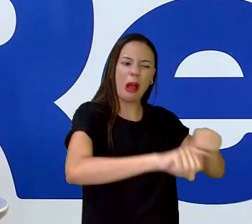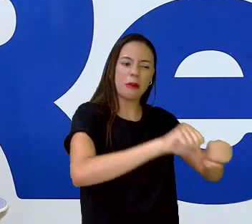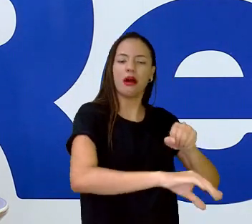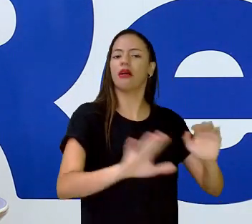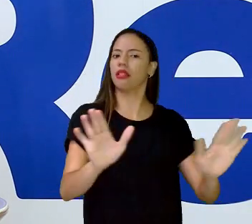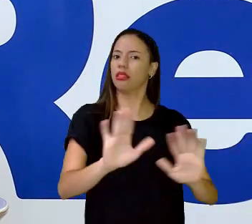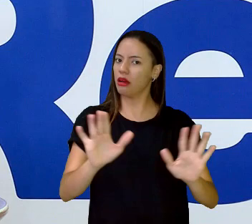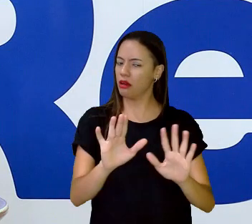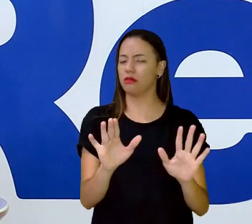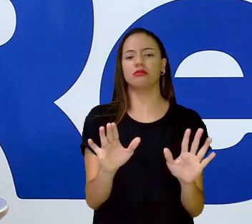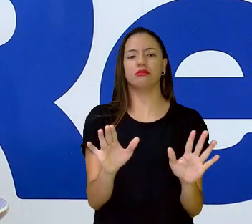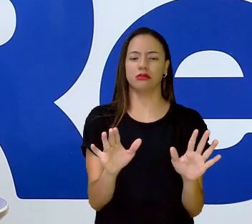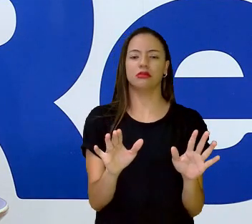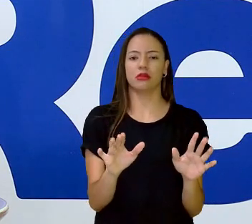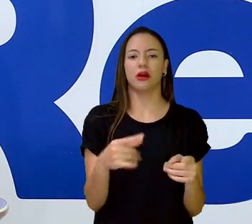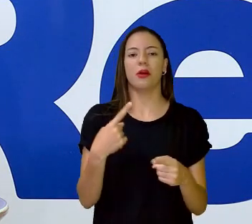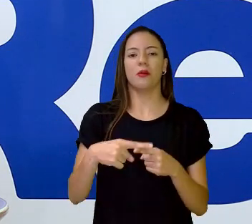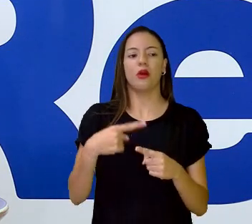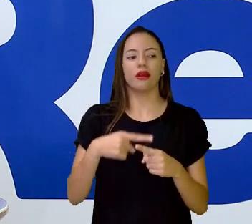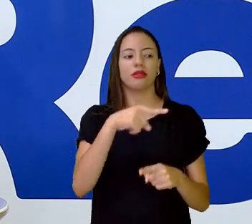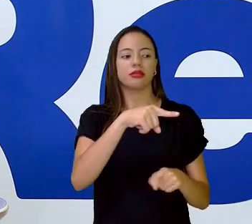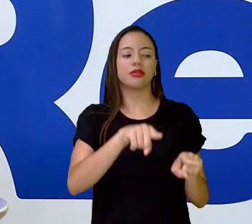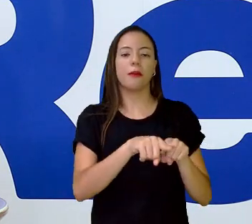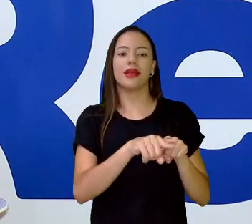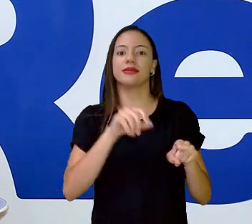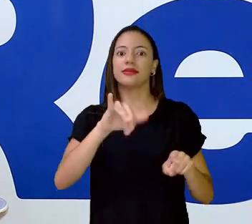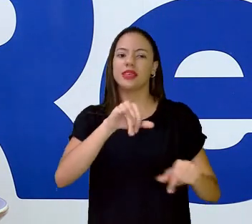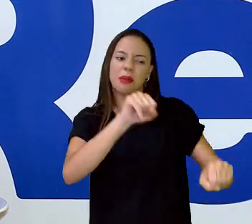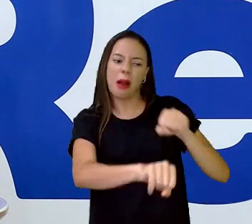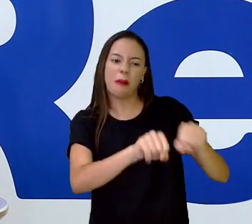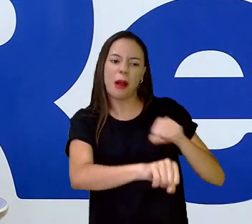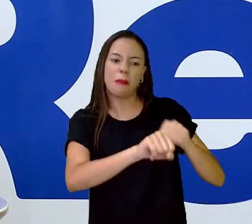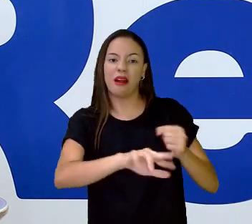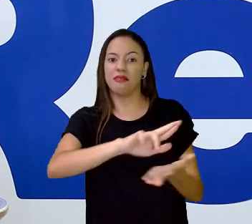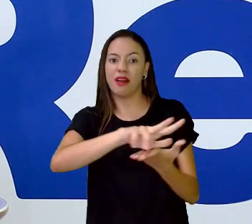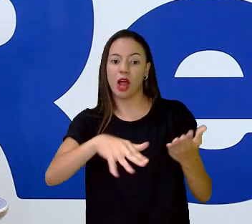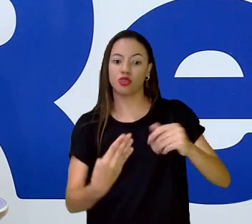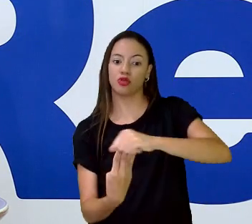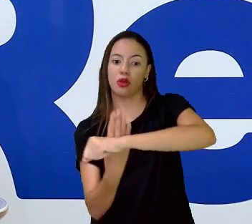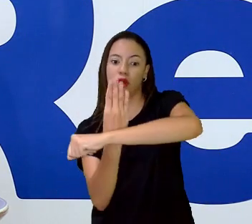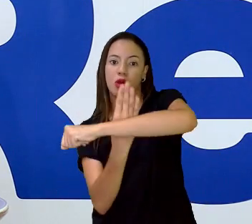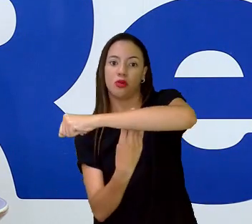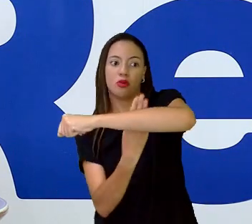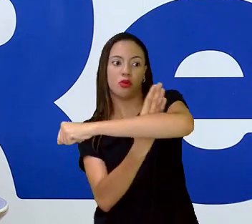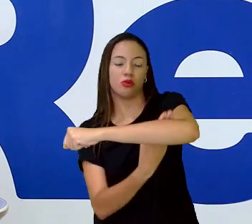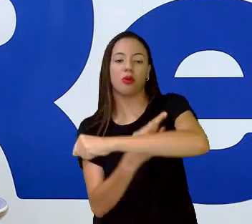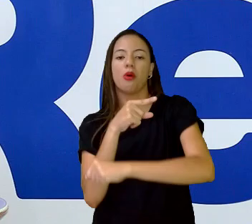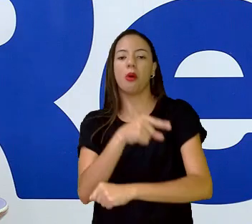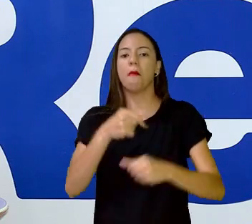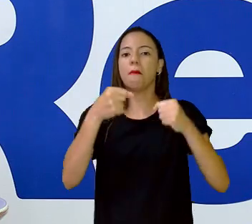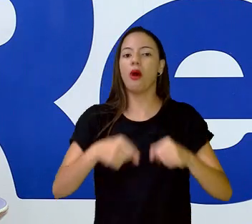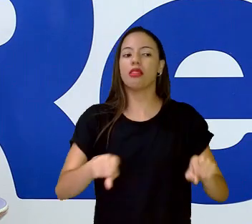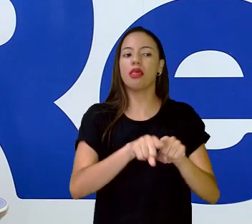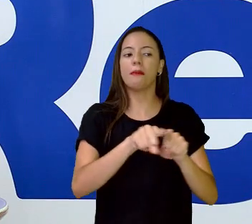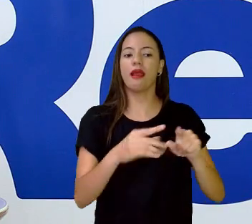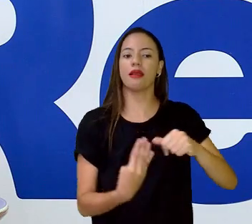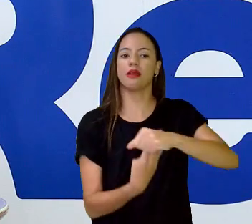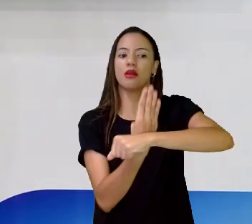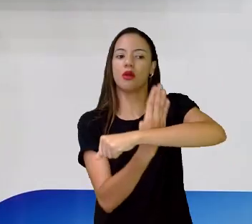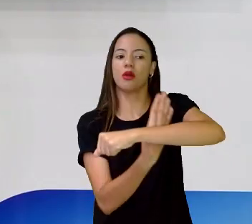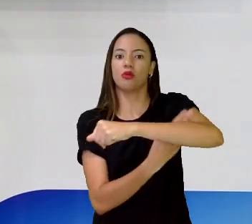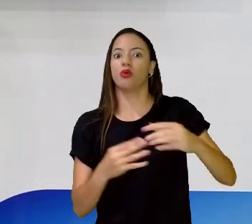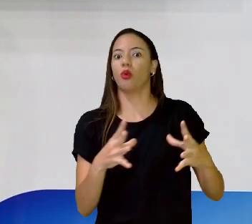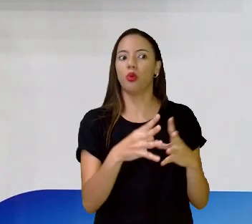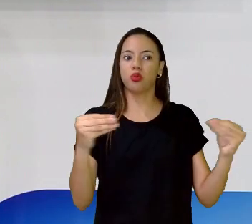de, como no livro, o animal ficar em extinção ou ser extinto, né? Então, não é o caso. Mas isso aí é tema para próximas aulas, né? Com